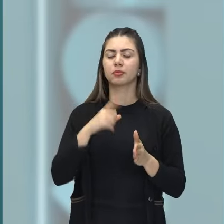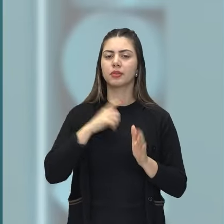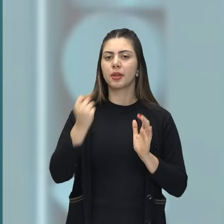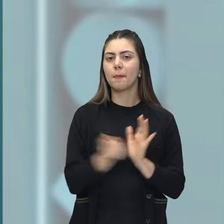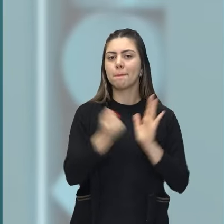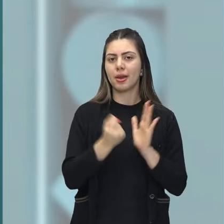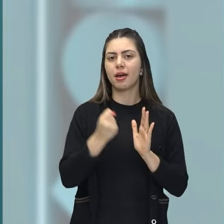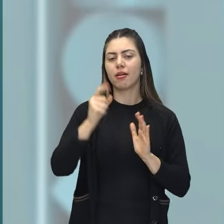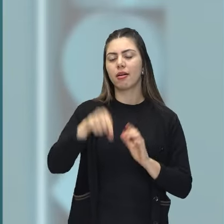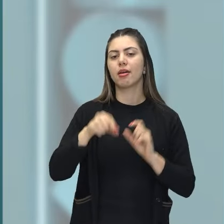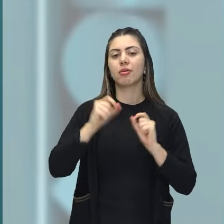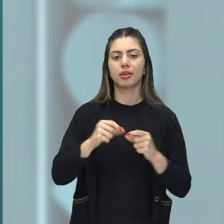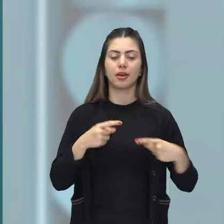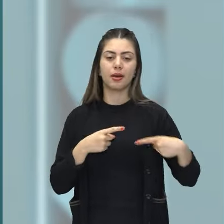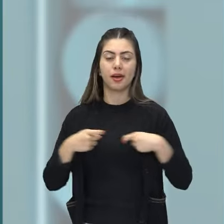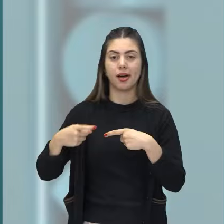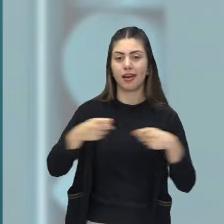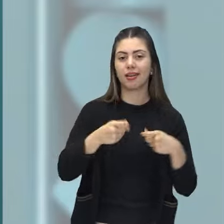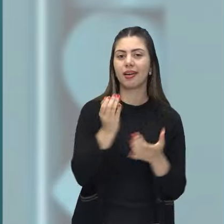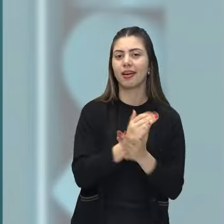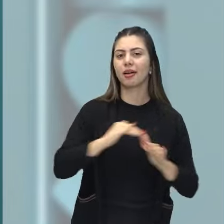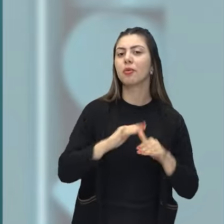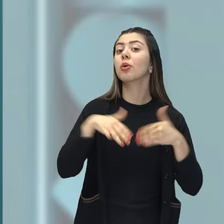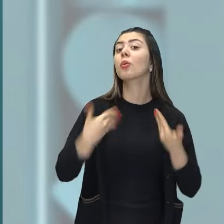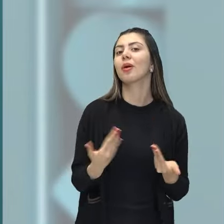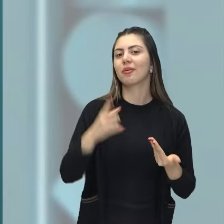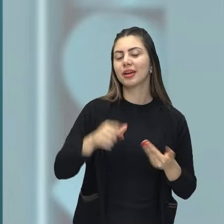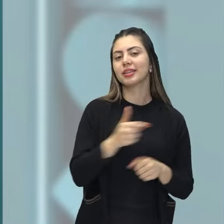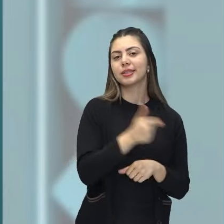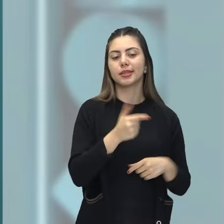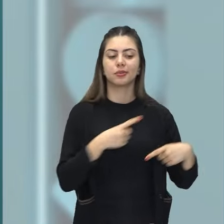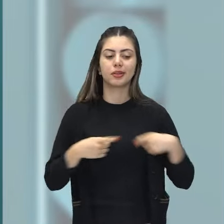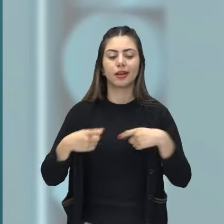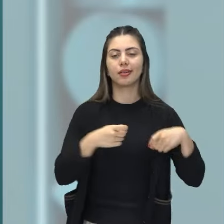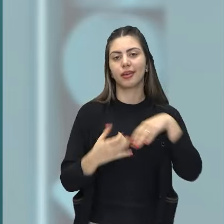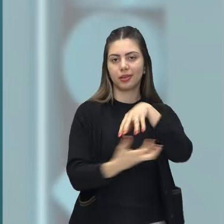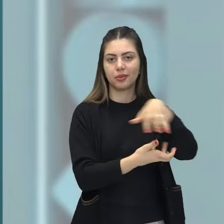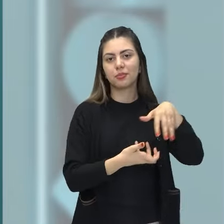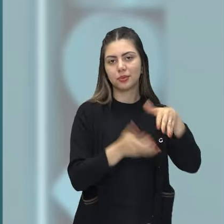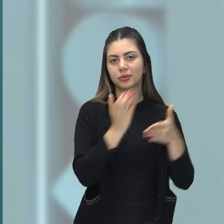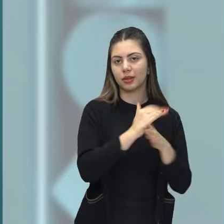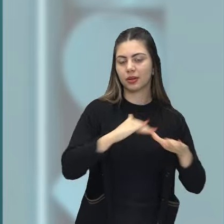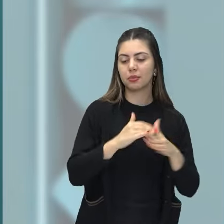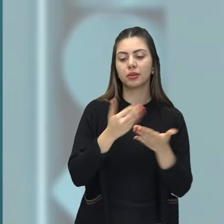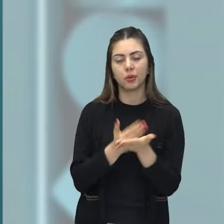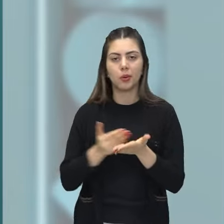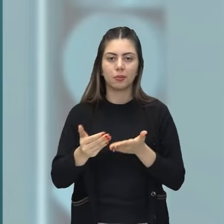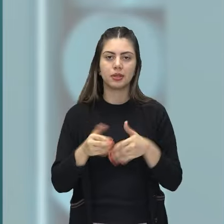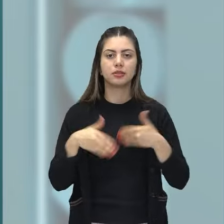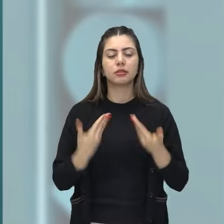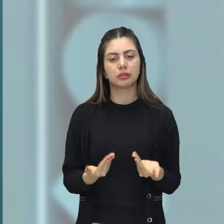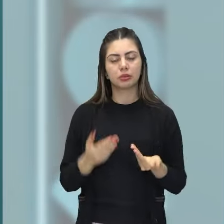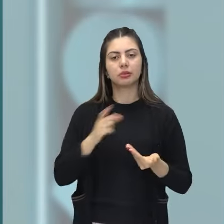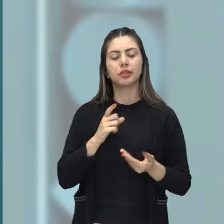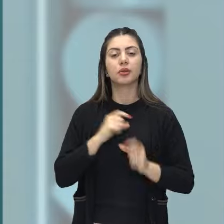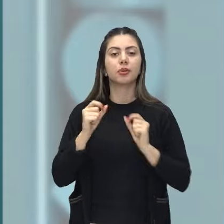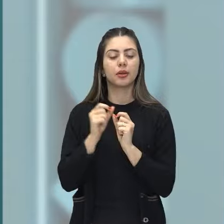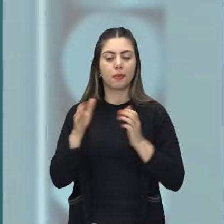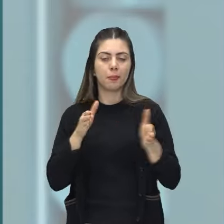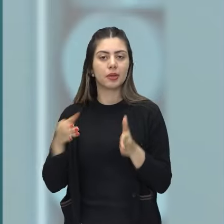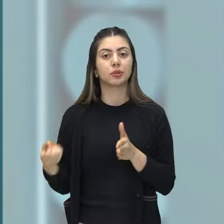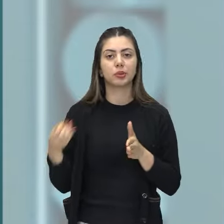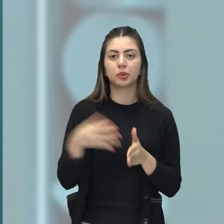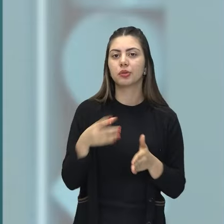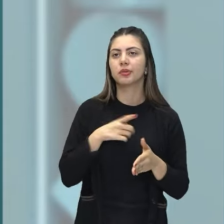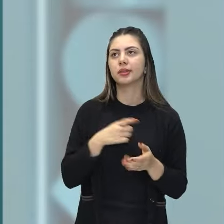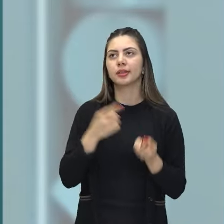fim de uma grande guerra, que foi a Segunda Guerra Mundial. Então, perceba que nós vamos ter um novo momento, novas